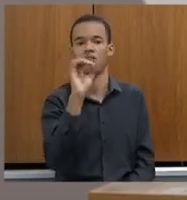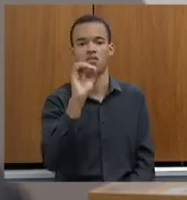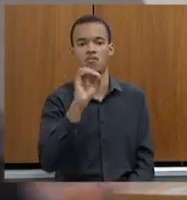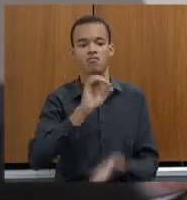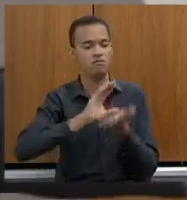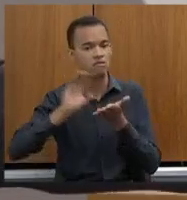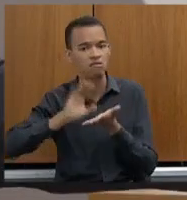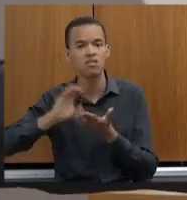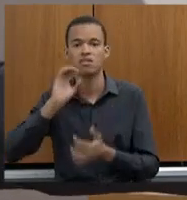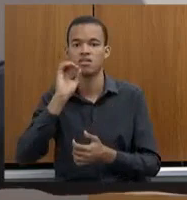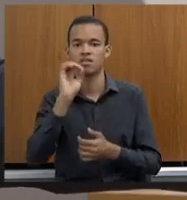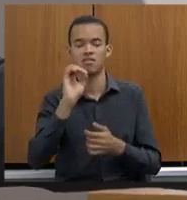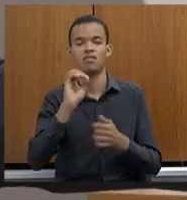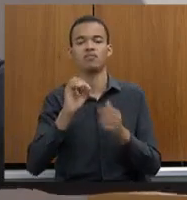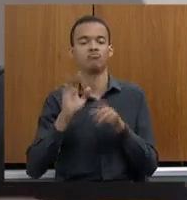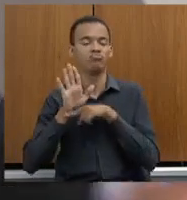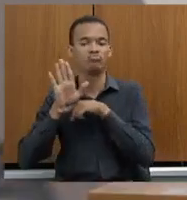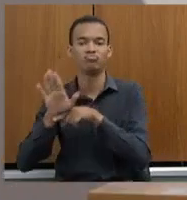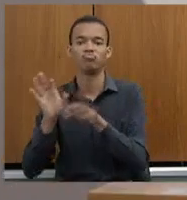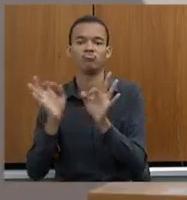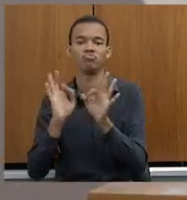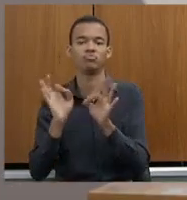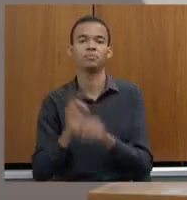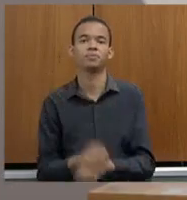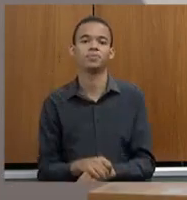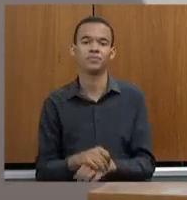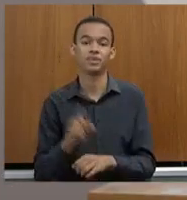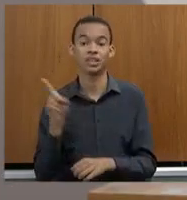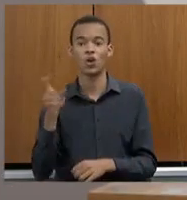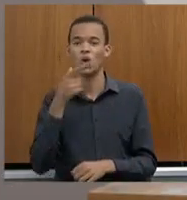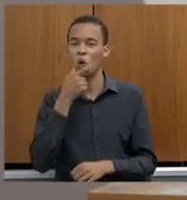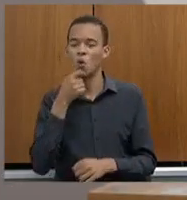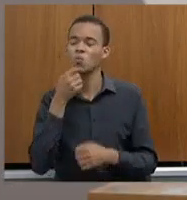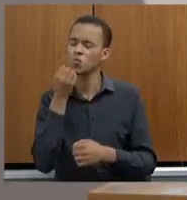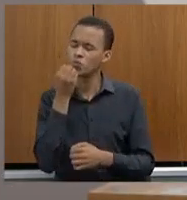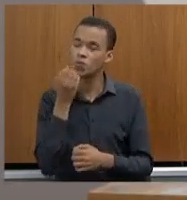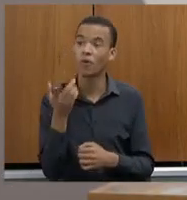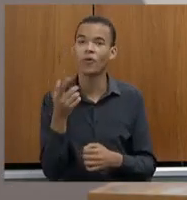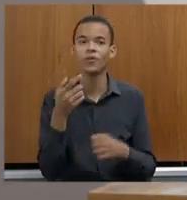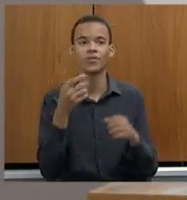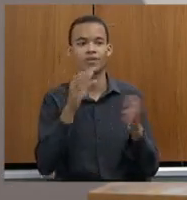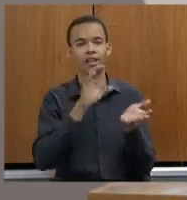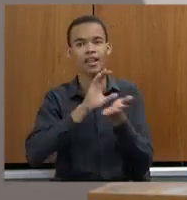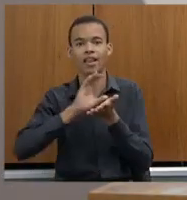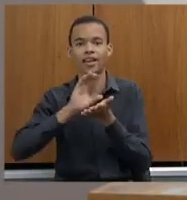E esse homem bondoso, agradecendo 19 milhões que o governo federal mandou.